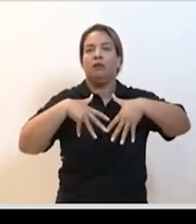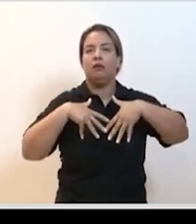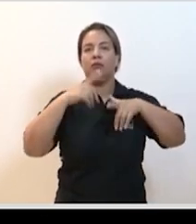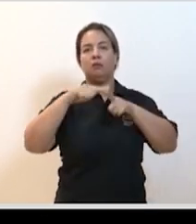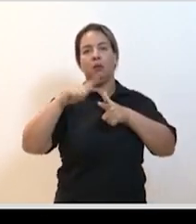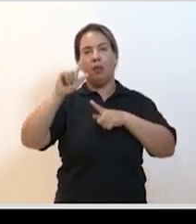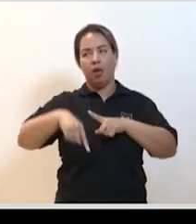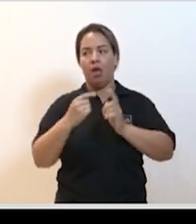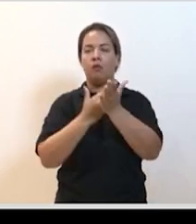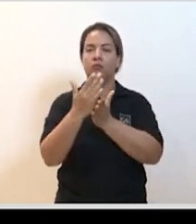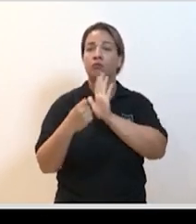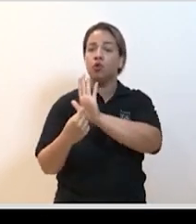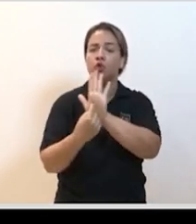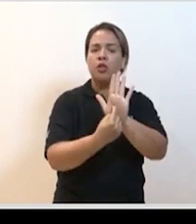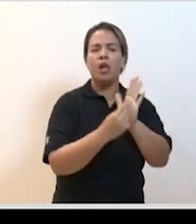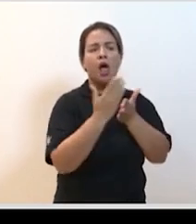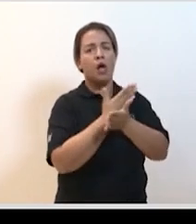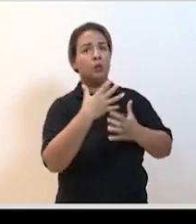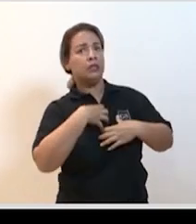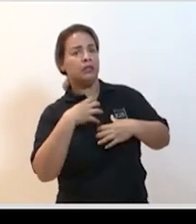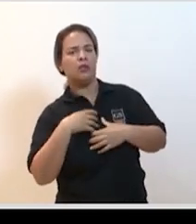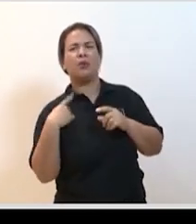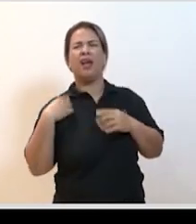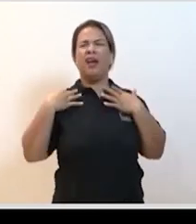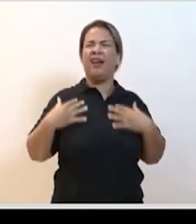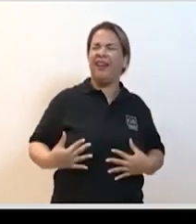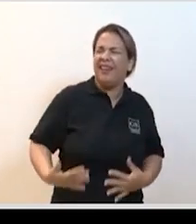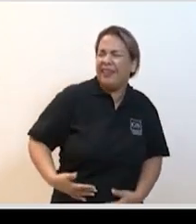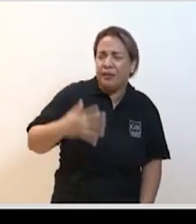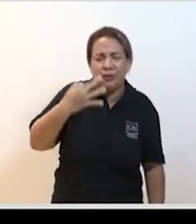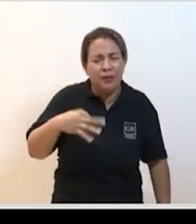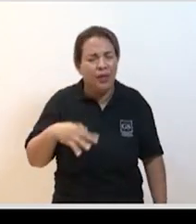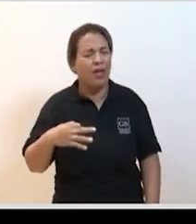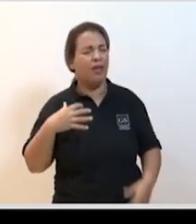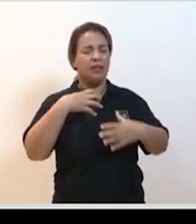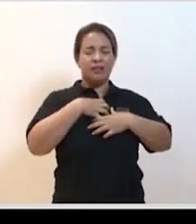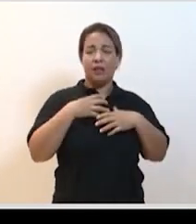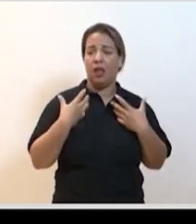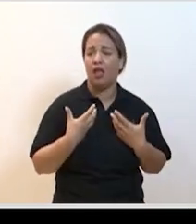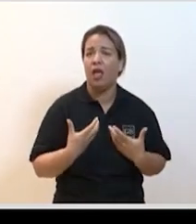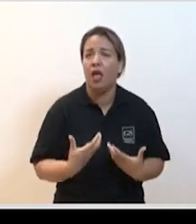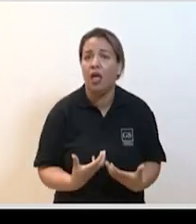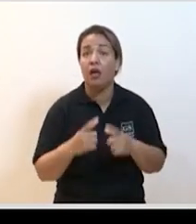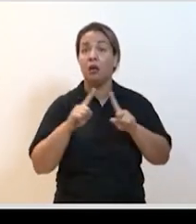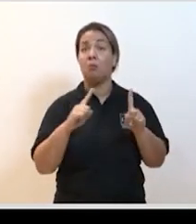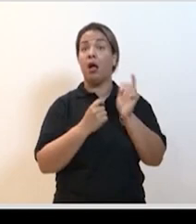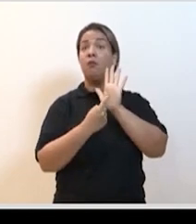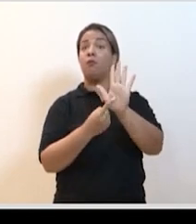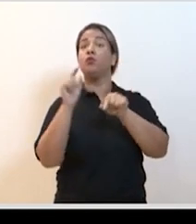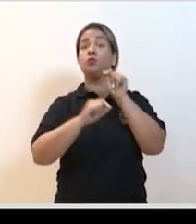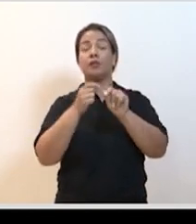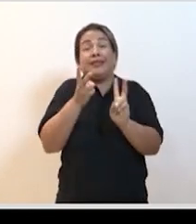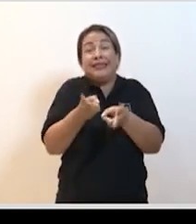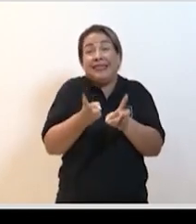aparecer, manifestações mais inespecíficas, dor no corpo, cansaço, etc. Mas a gente vê que o que aparece em mais da metade dos casos é